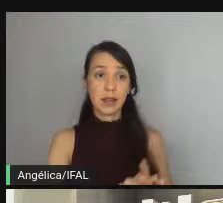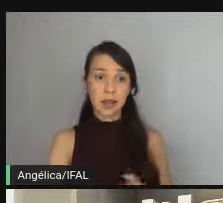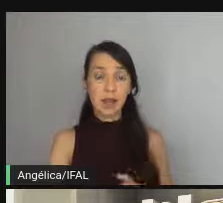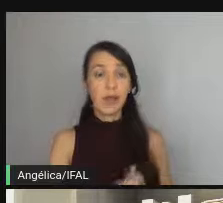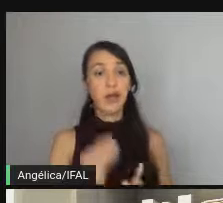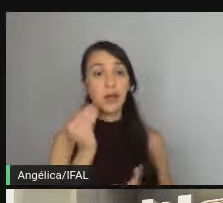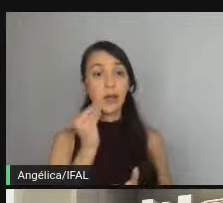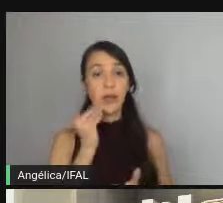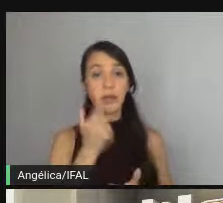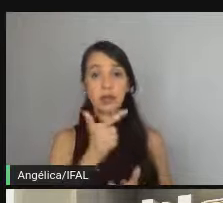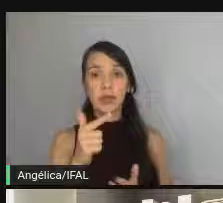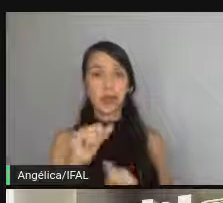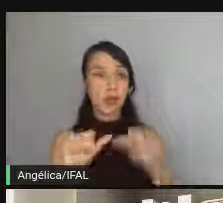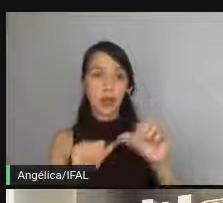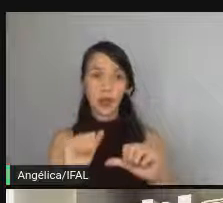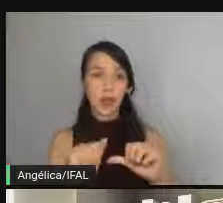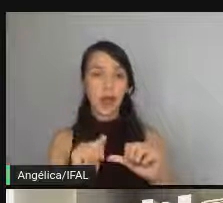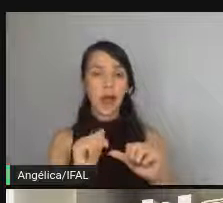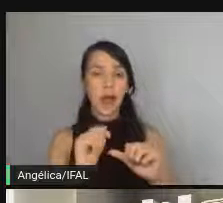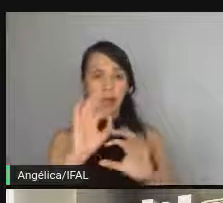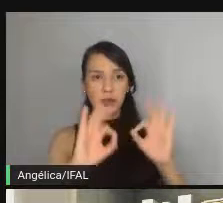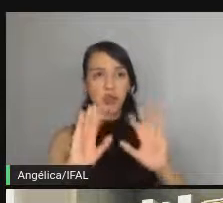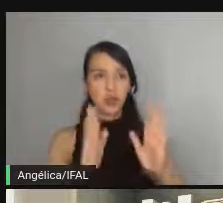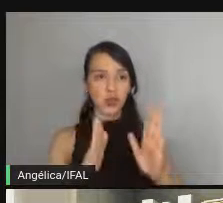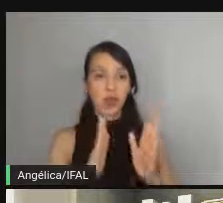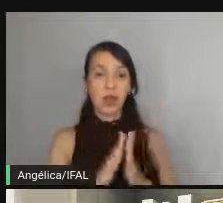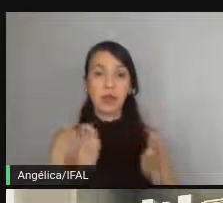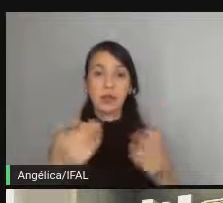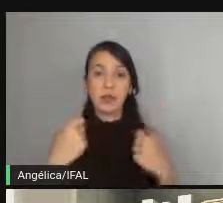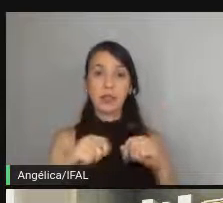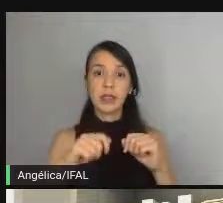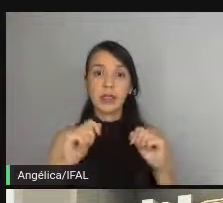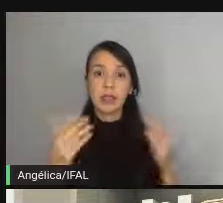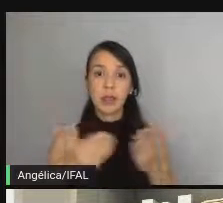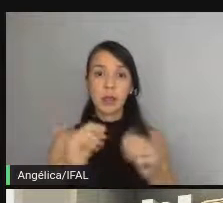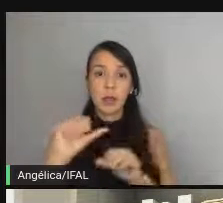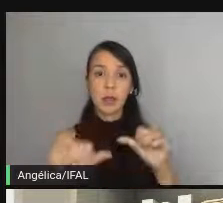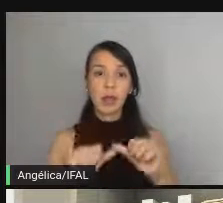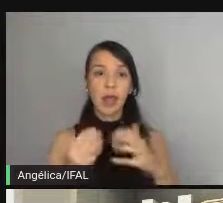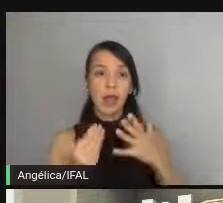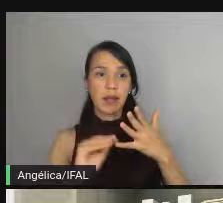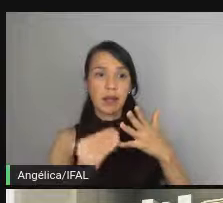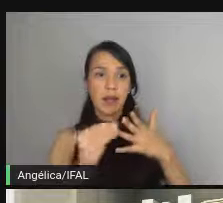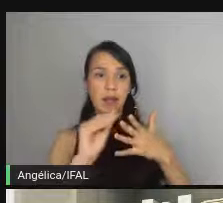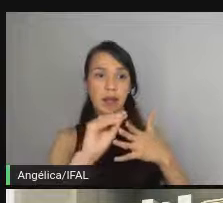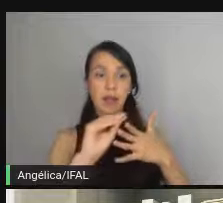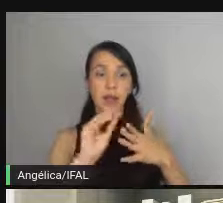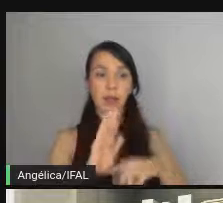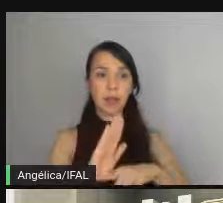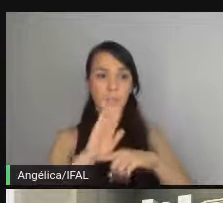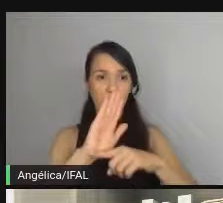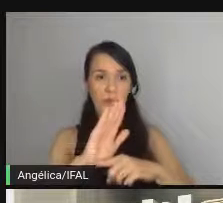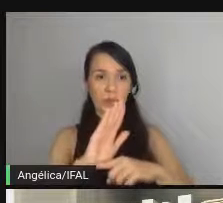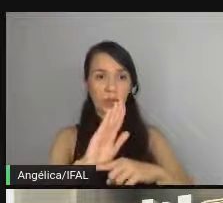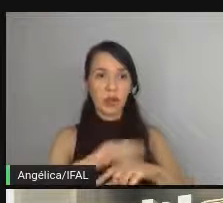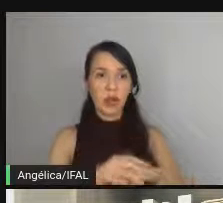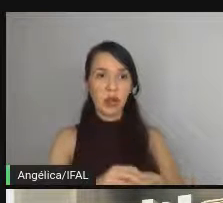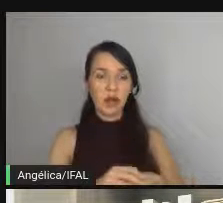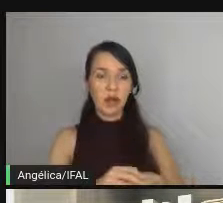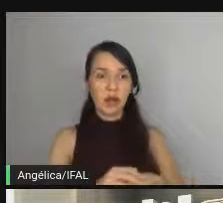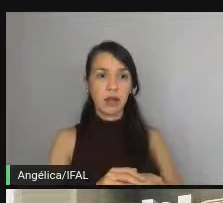teste não tem nada que alterar o teste já tá pronto então o que a gente tem que mudar agora é a implementação pra suprir o caso que